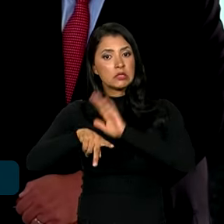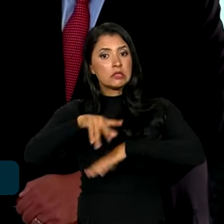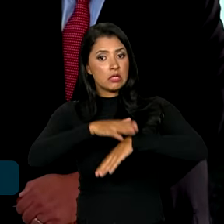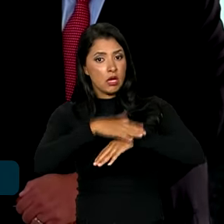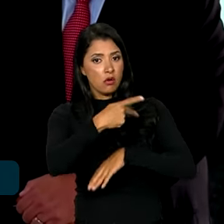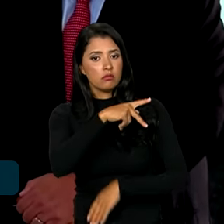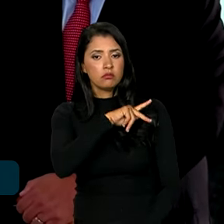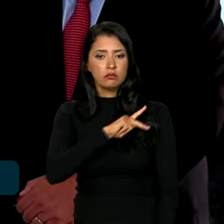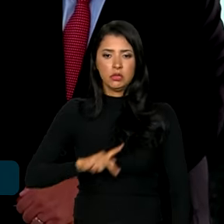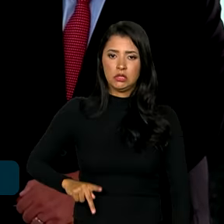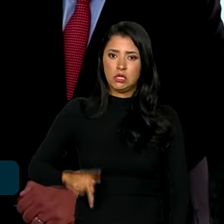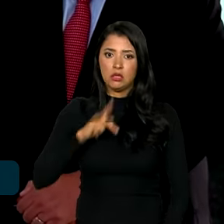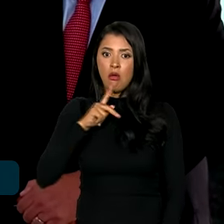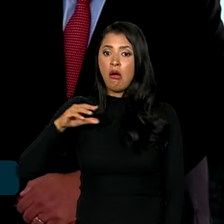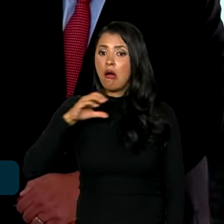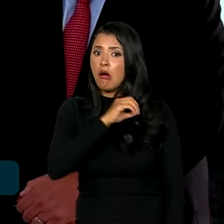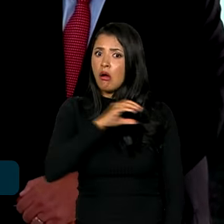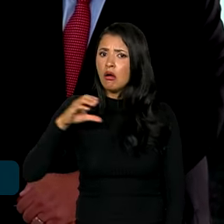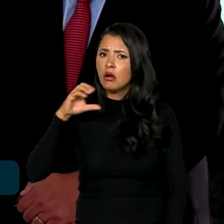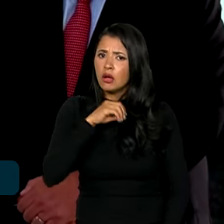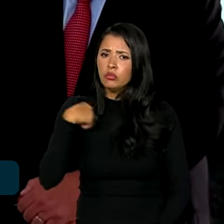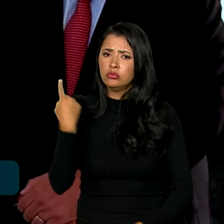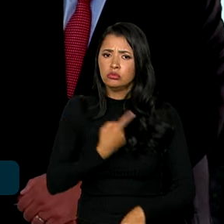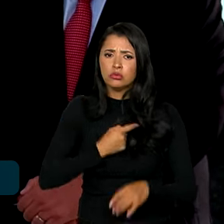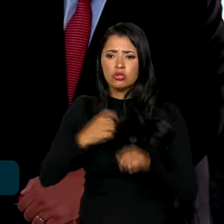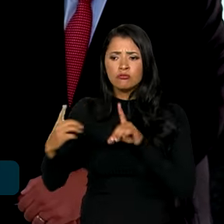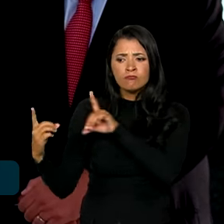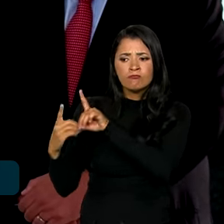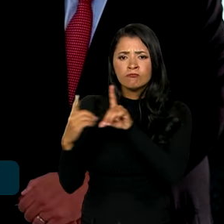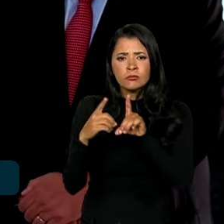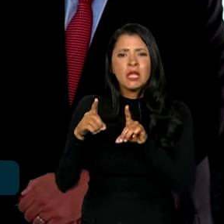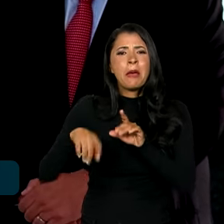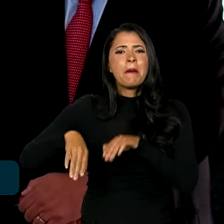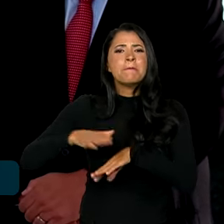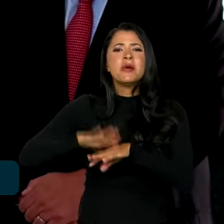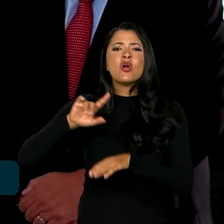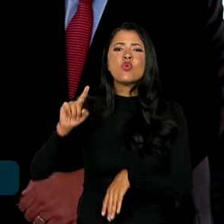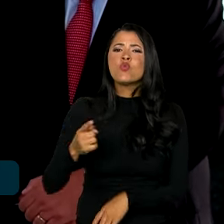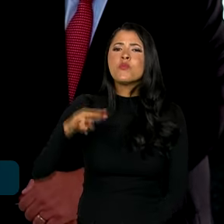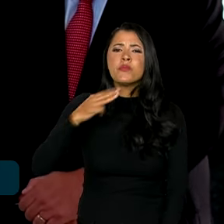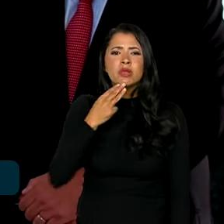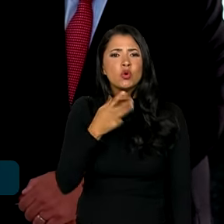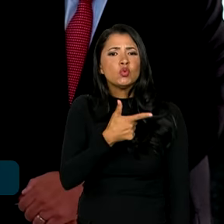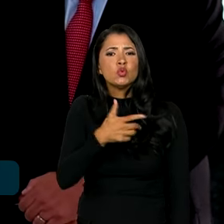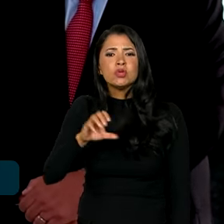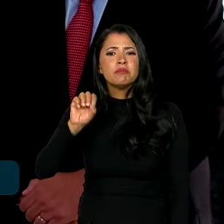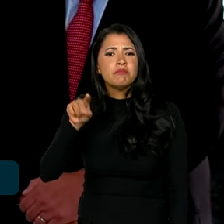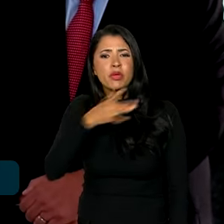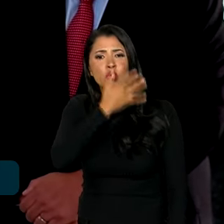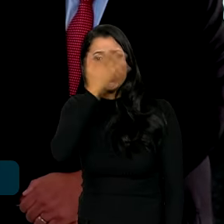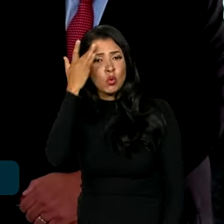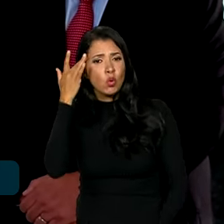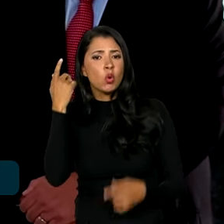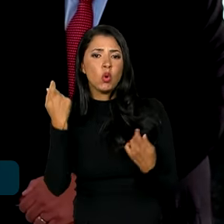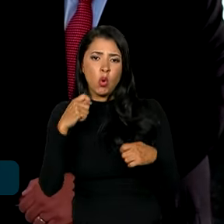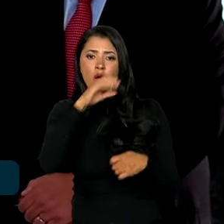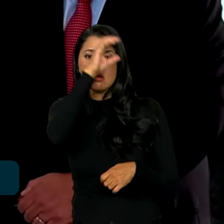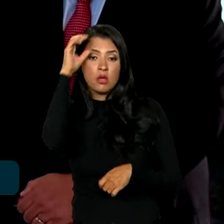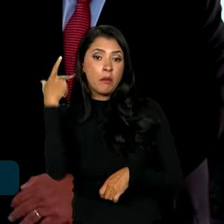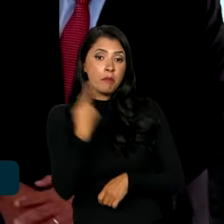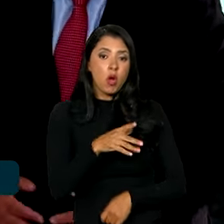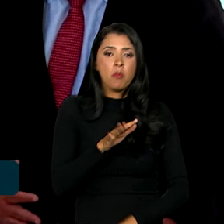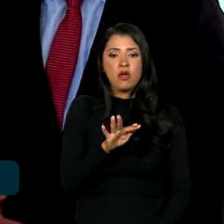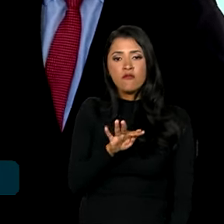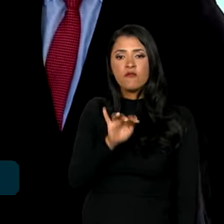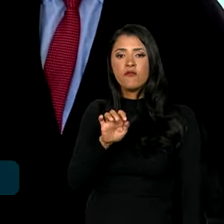celeridade, urgência, para que a gente possa atender esses mais de 1 milhão e 200 mil pessoas, clientes do FIES,